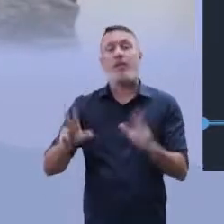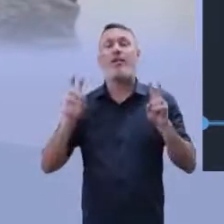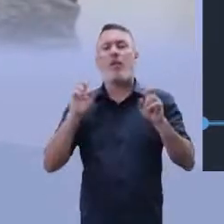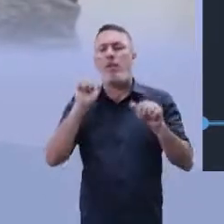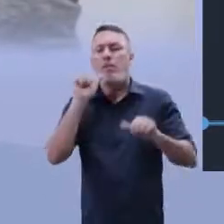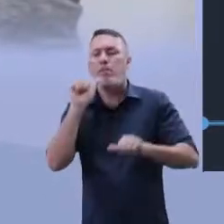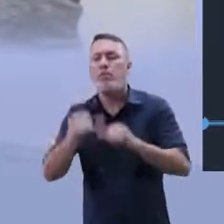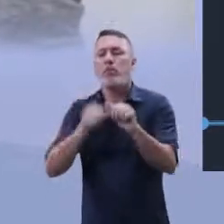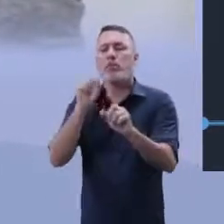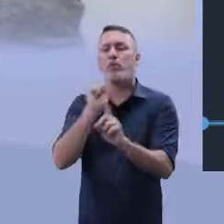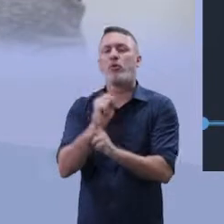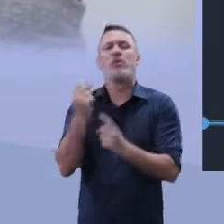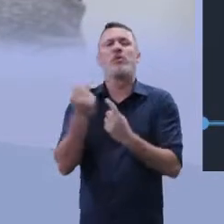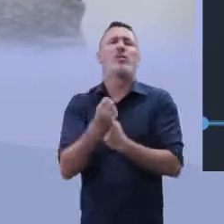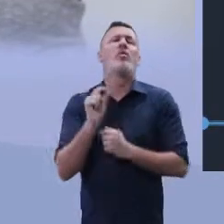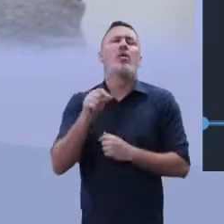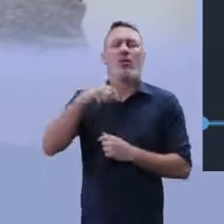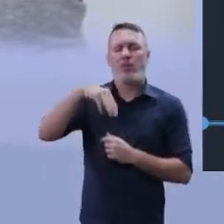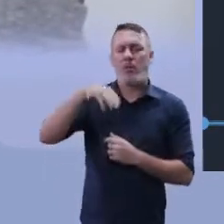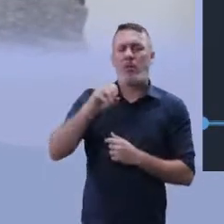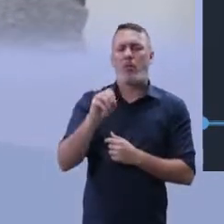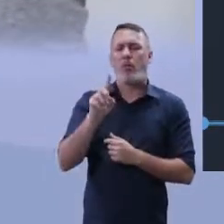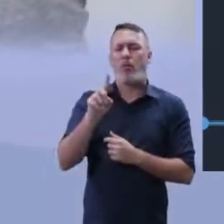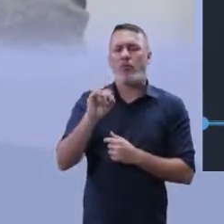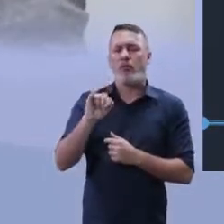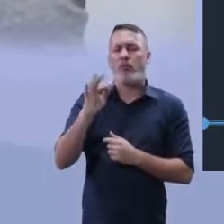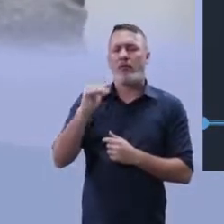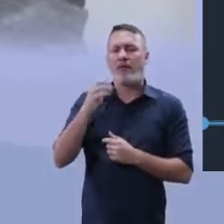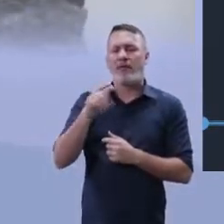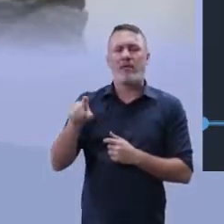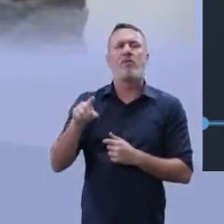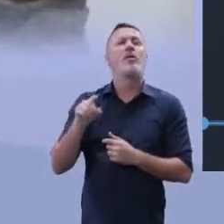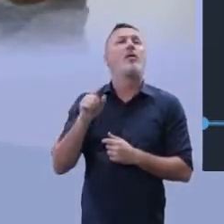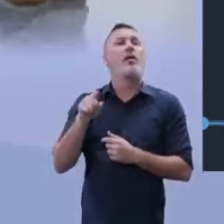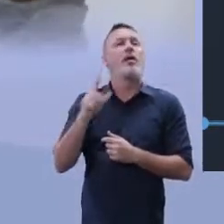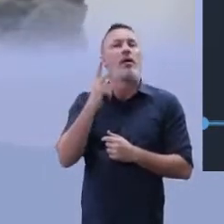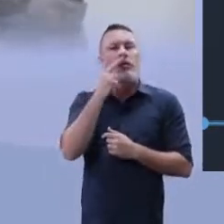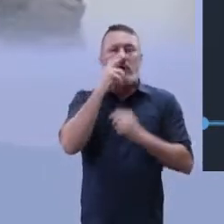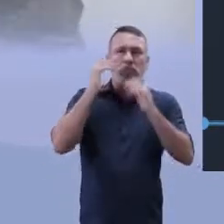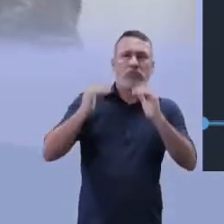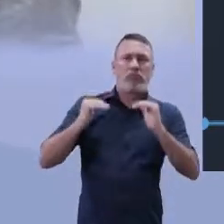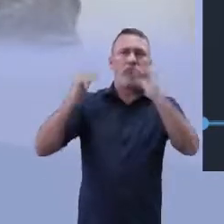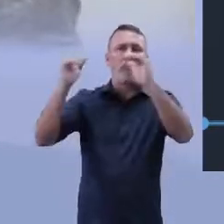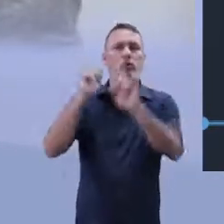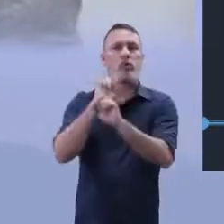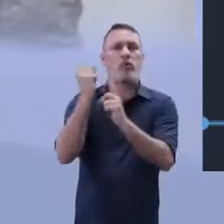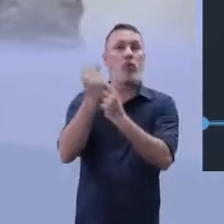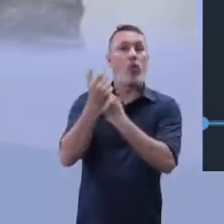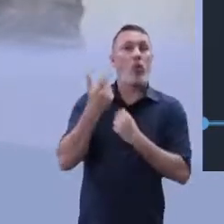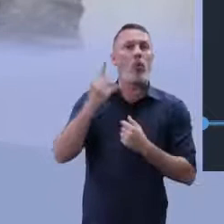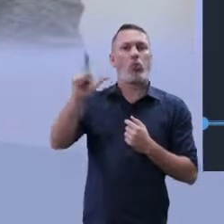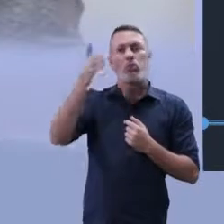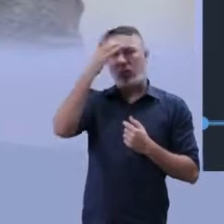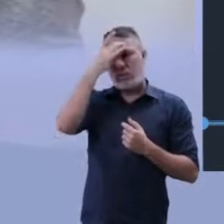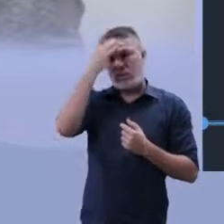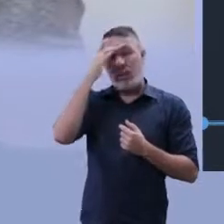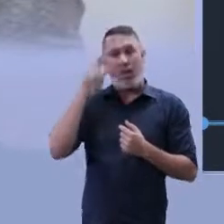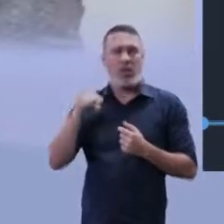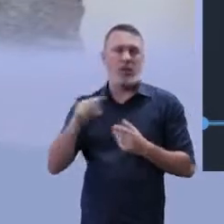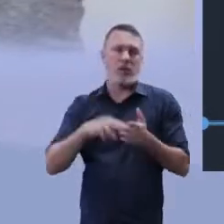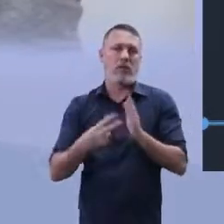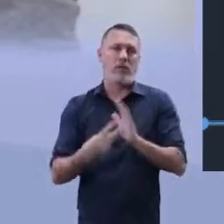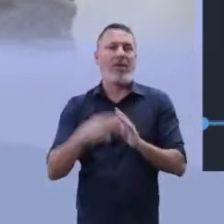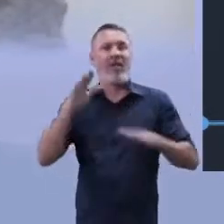social? Modificação social é você alcançar outro aspecto de sociedade. Você estar em outro patamar da sociedade.